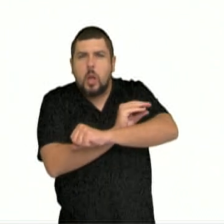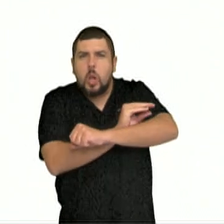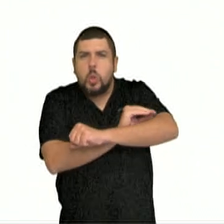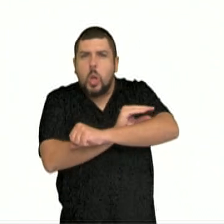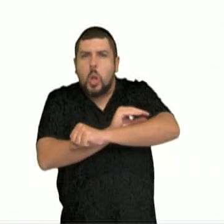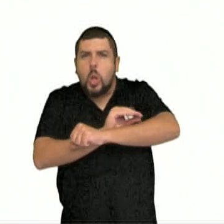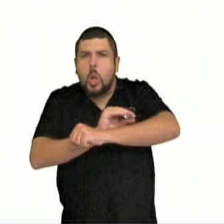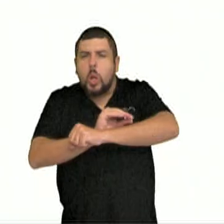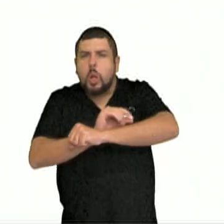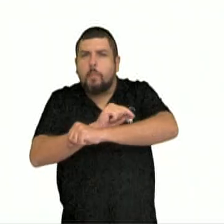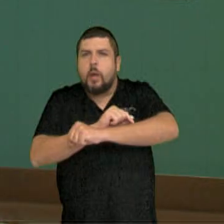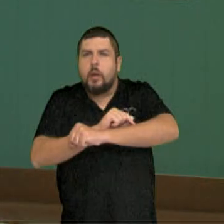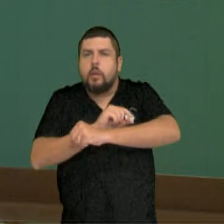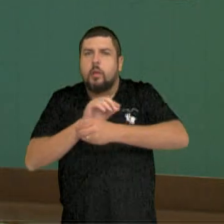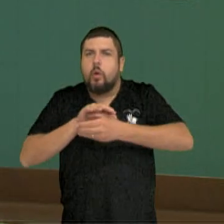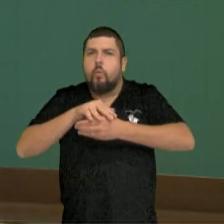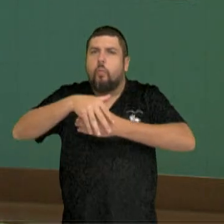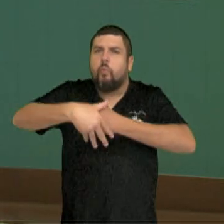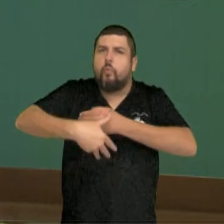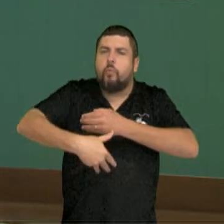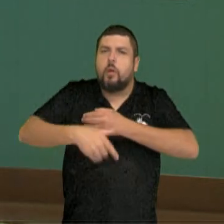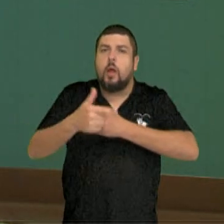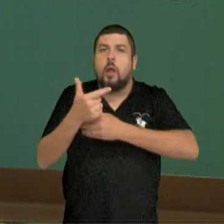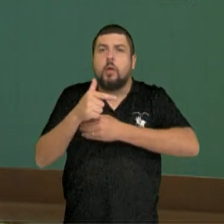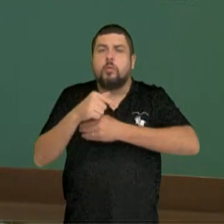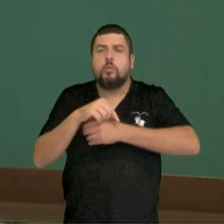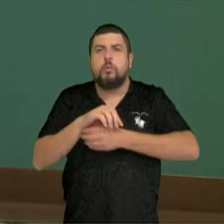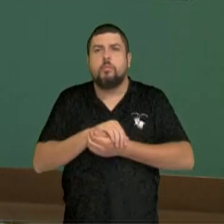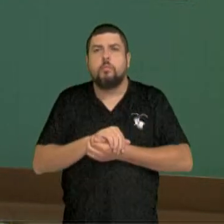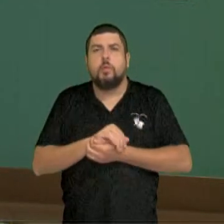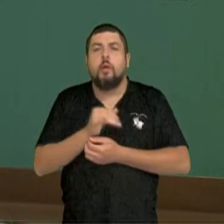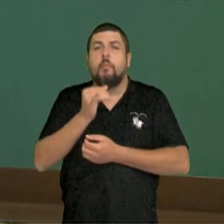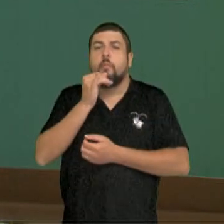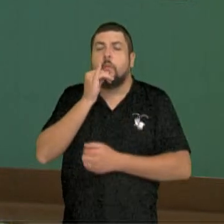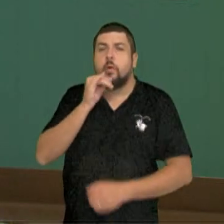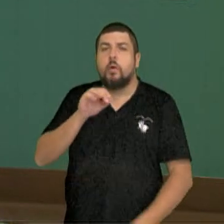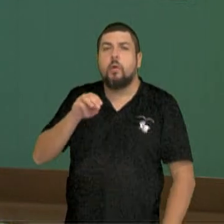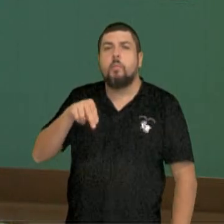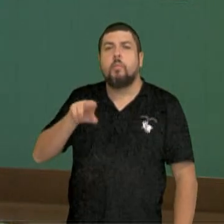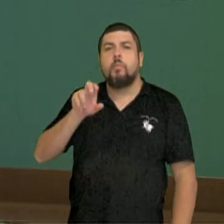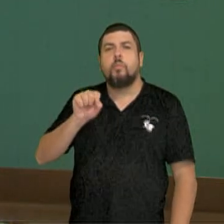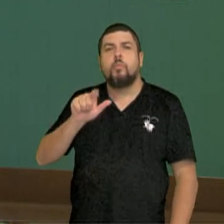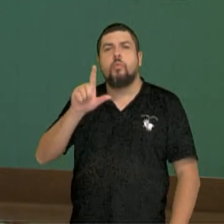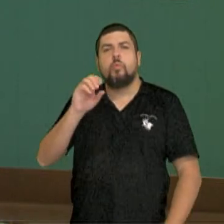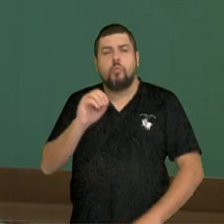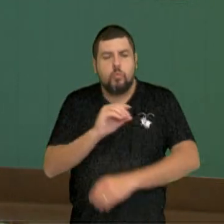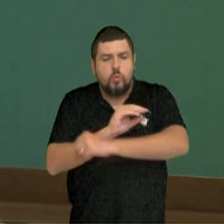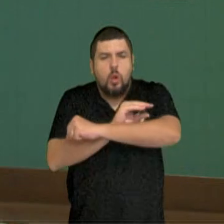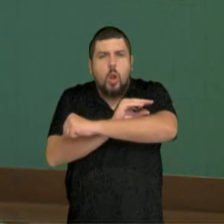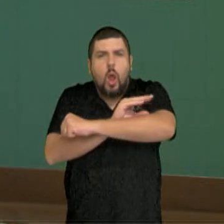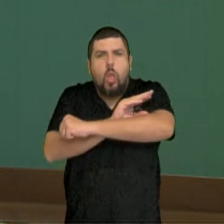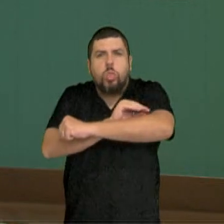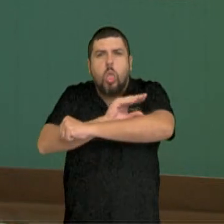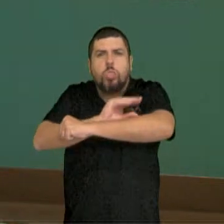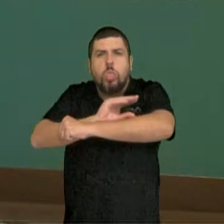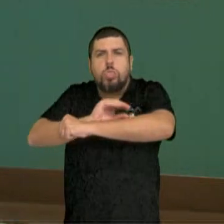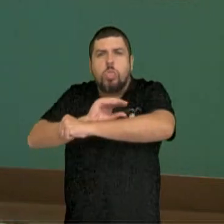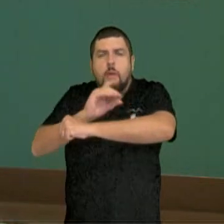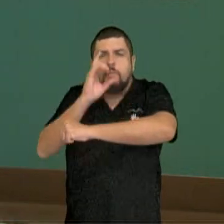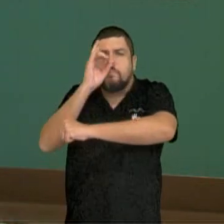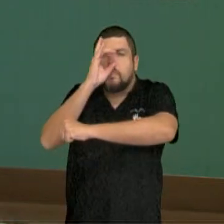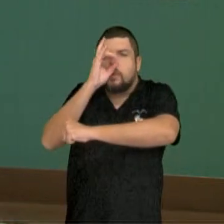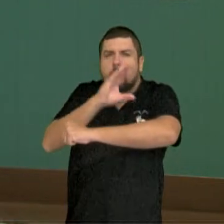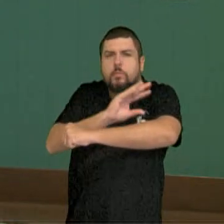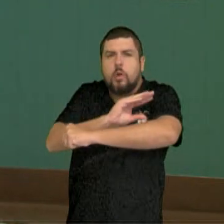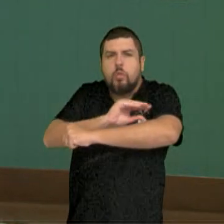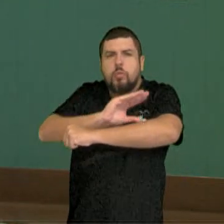Por isso, um exemplo de briófita são os musgos, de porte muito pequeno, milímetros para centímetros